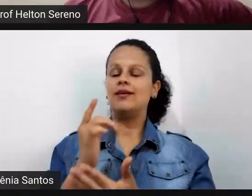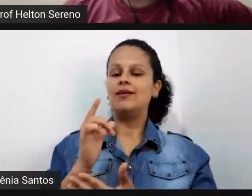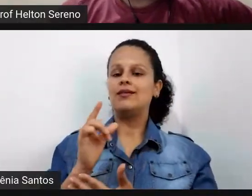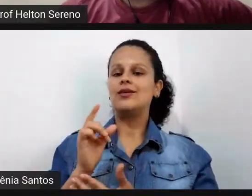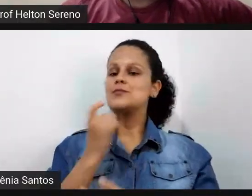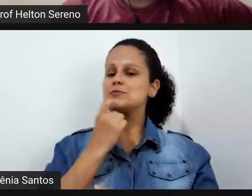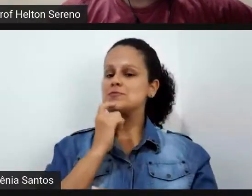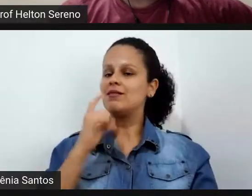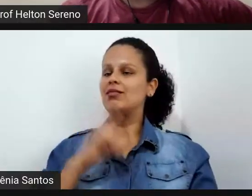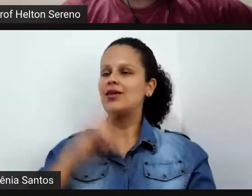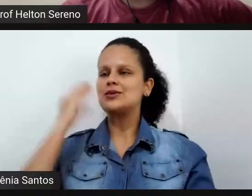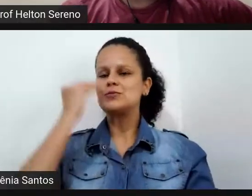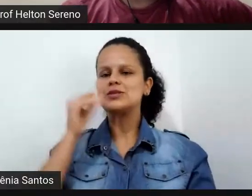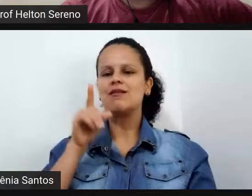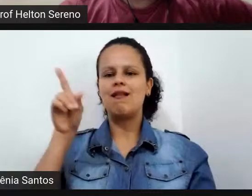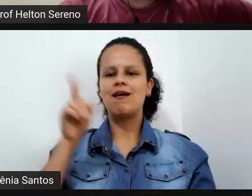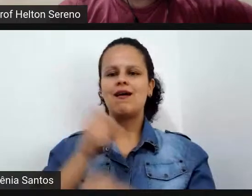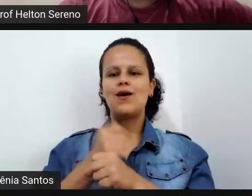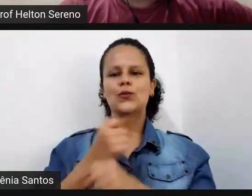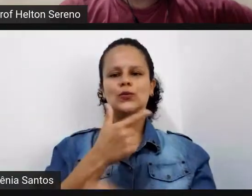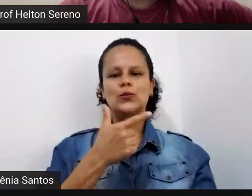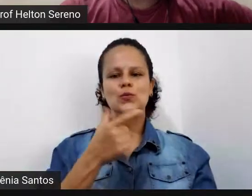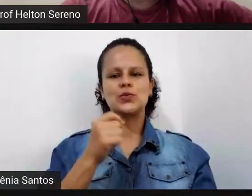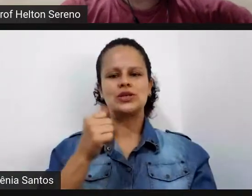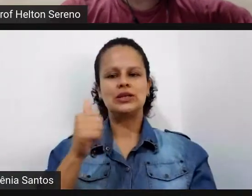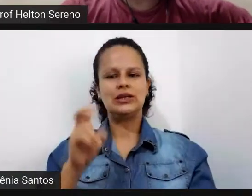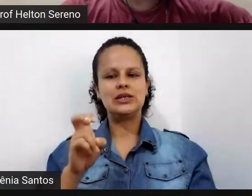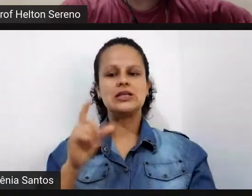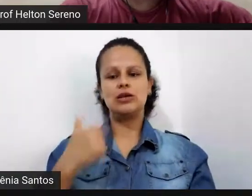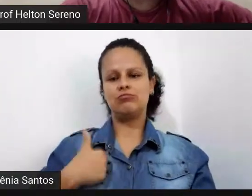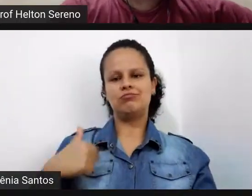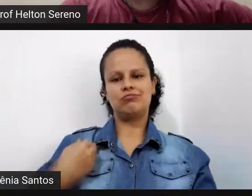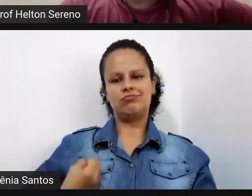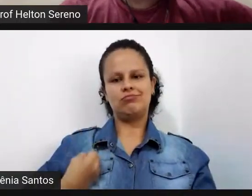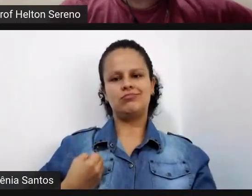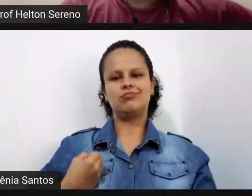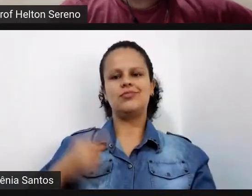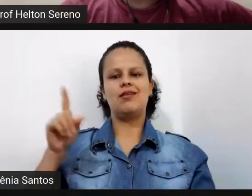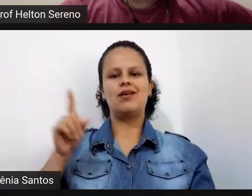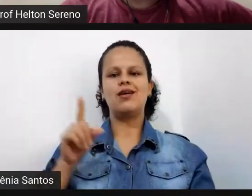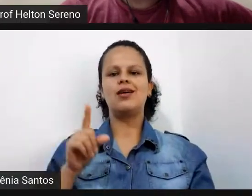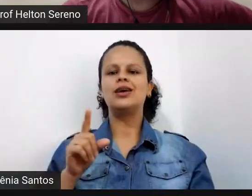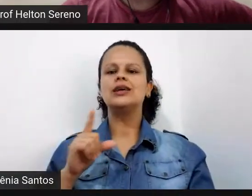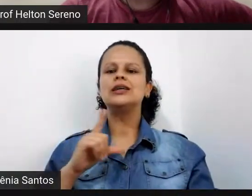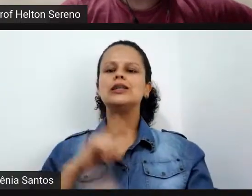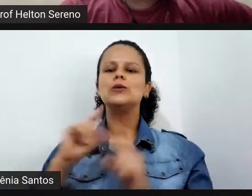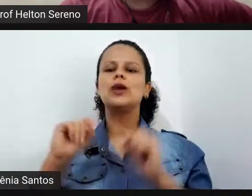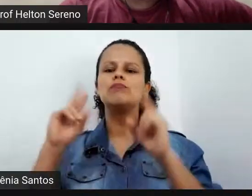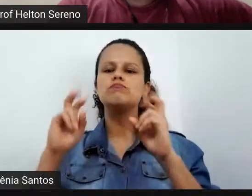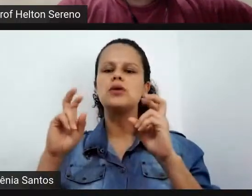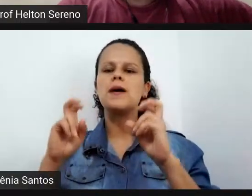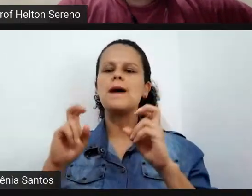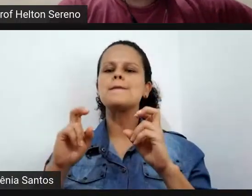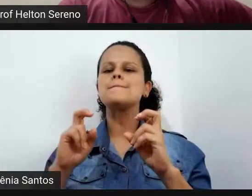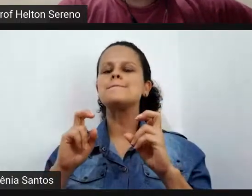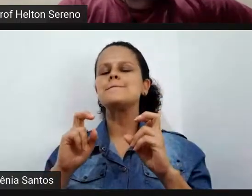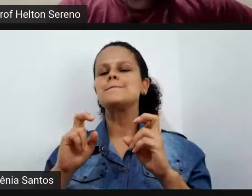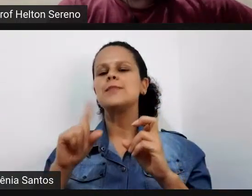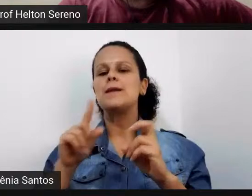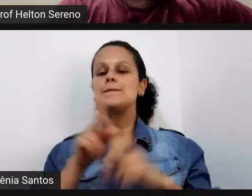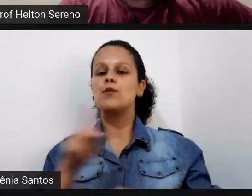em 2015 enquanto eu ainda estava na Finlândia eu criei um podcast chamado Papo de Educador na época Papo de Professor